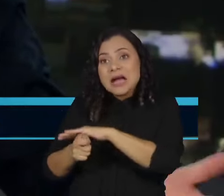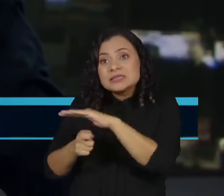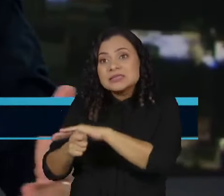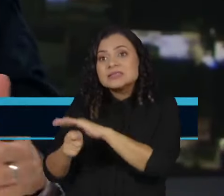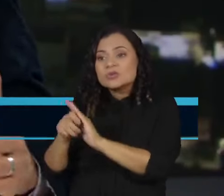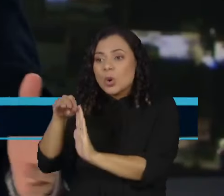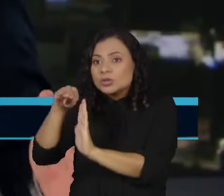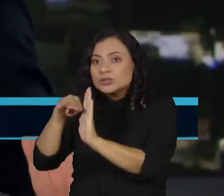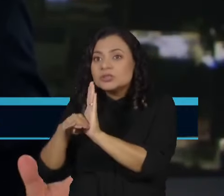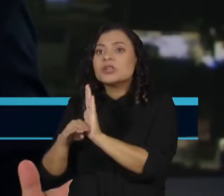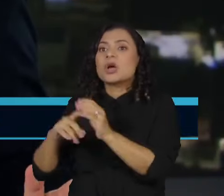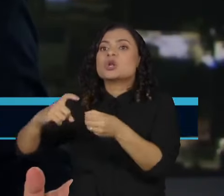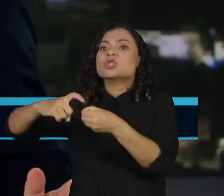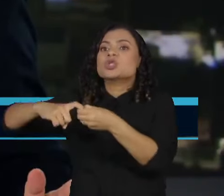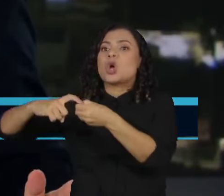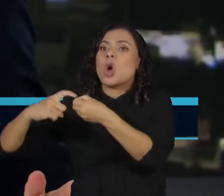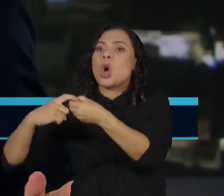outros sócios, a coisa complica, né?